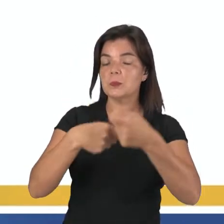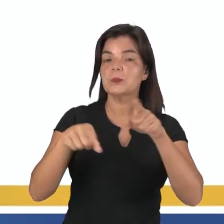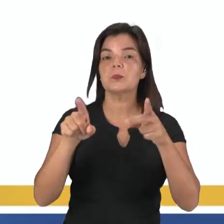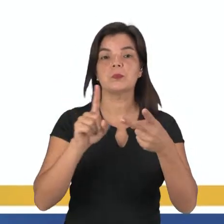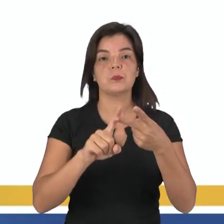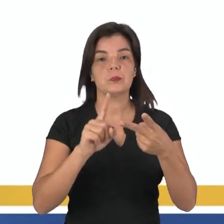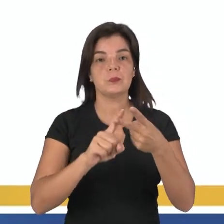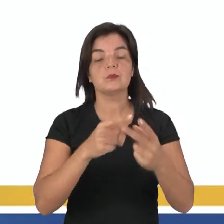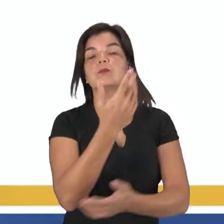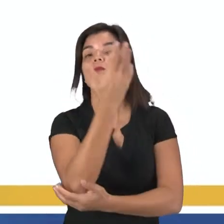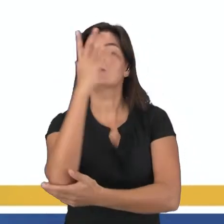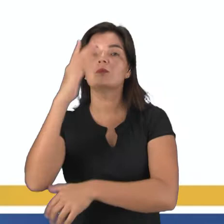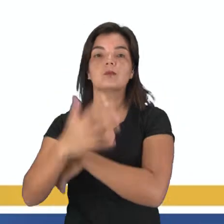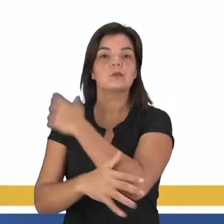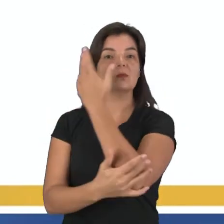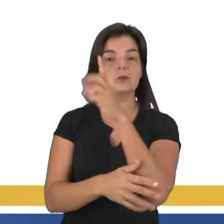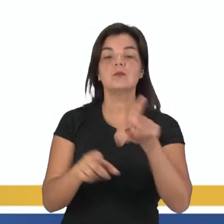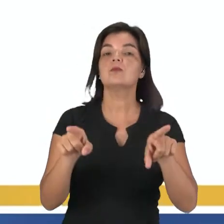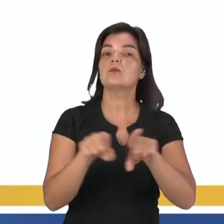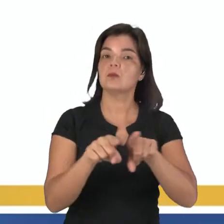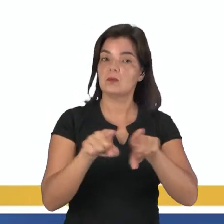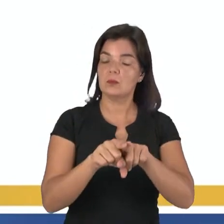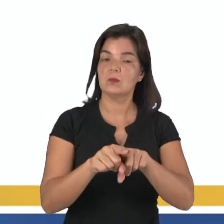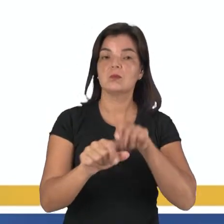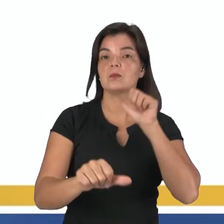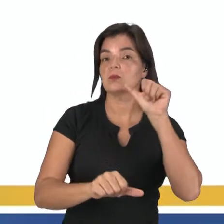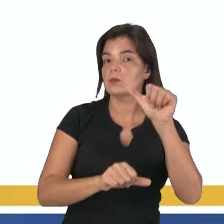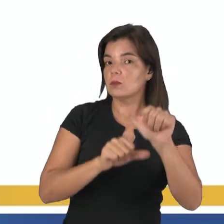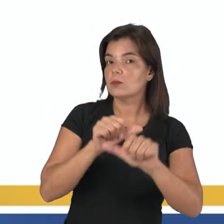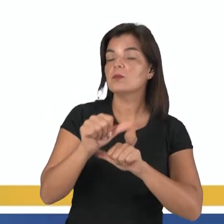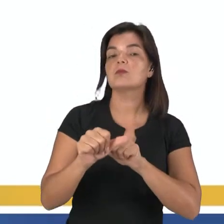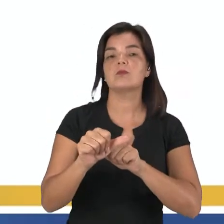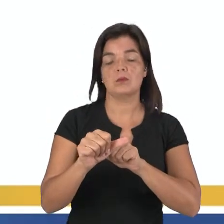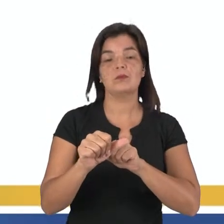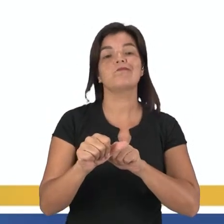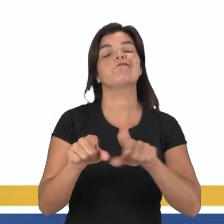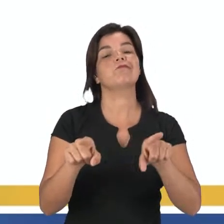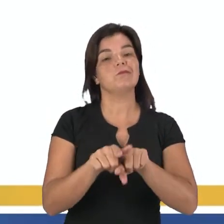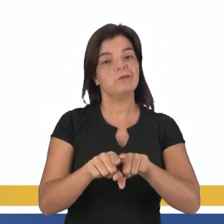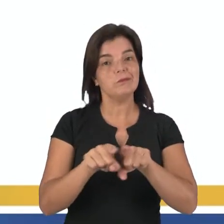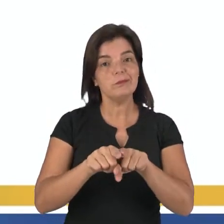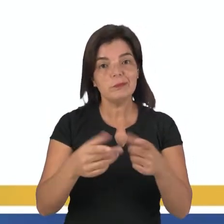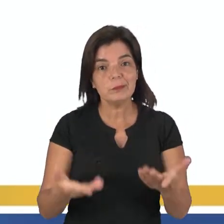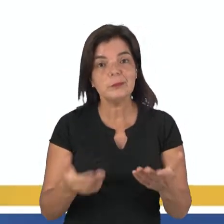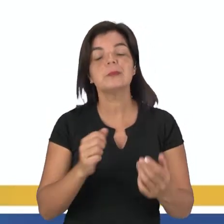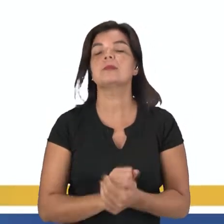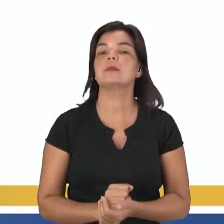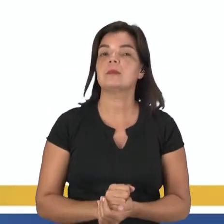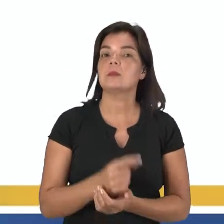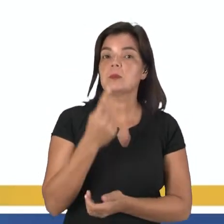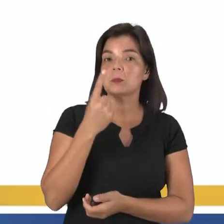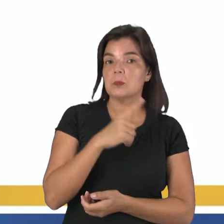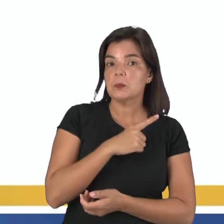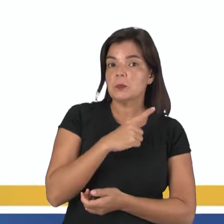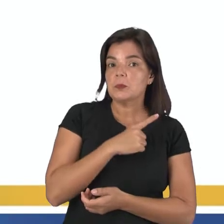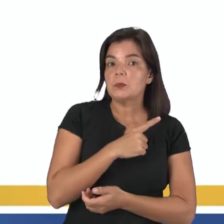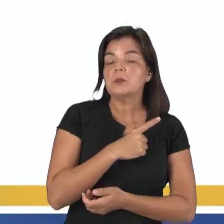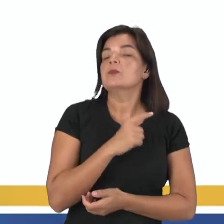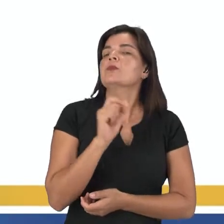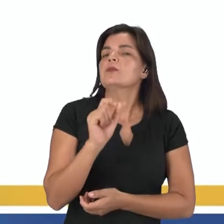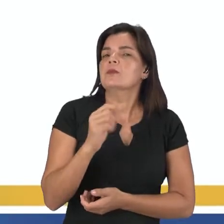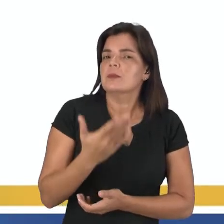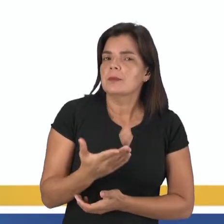do ponto de vista paisagístico, que as cidades são modeladas, sofrem modificações. Então, aí nós temos que,